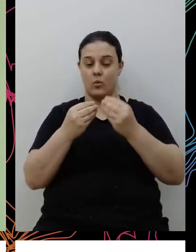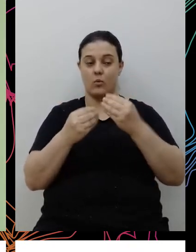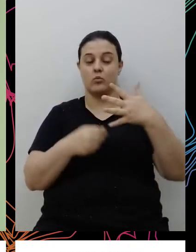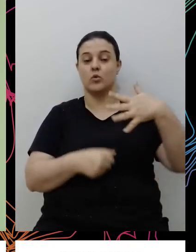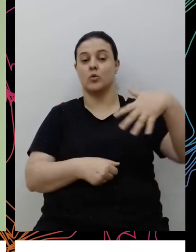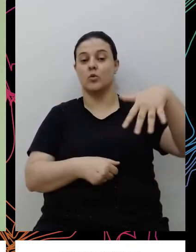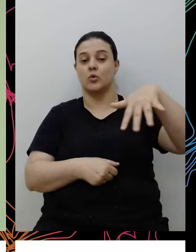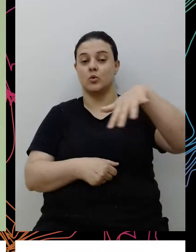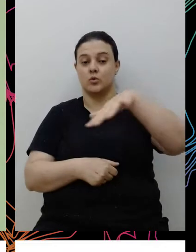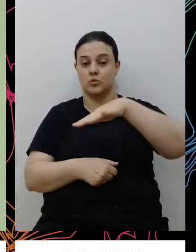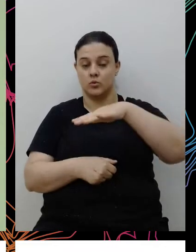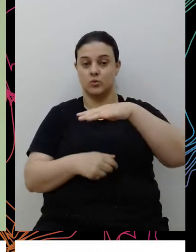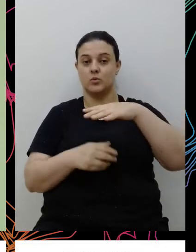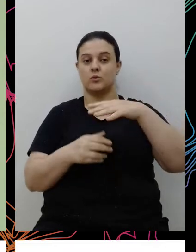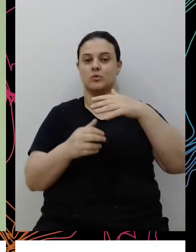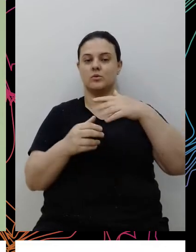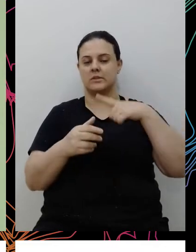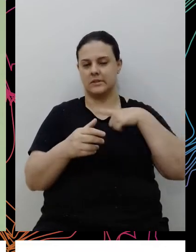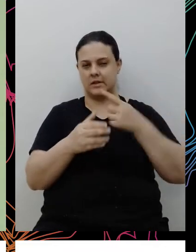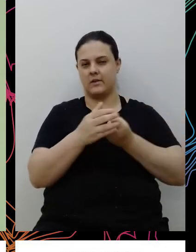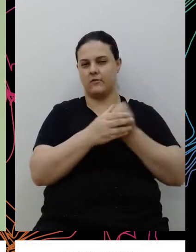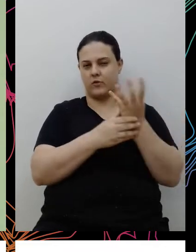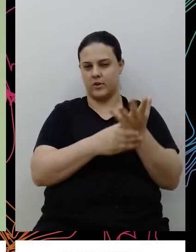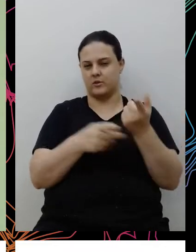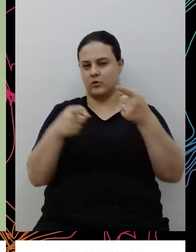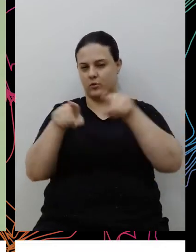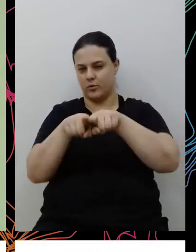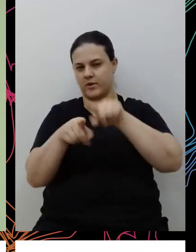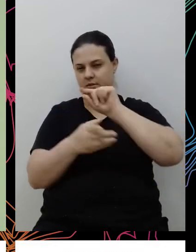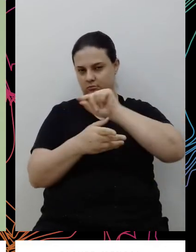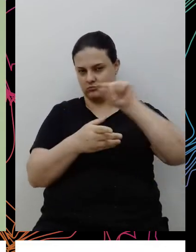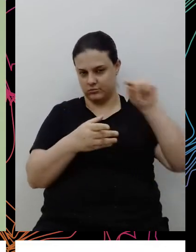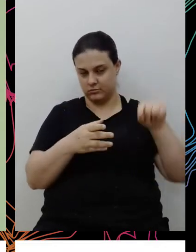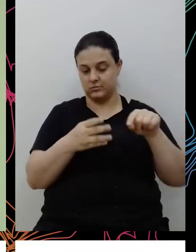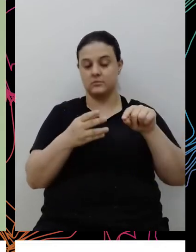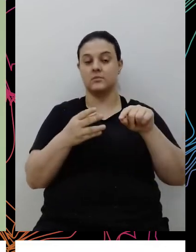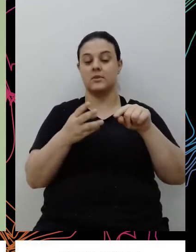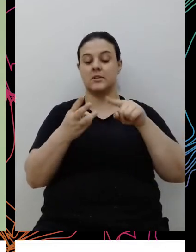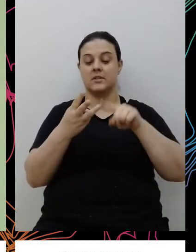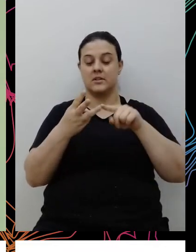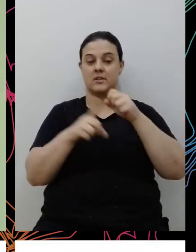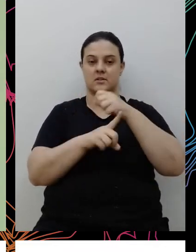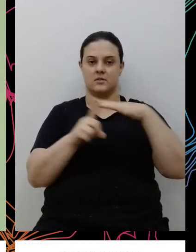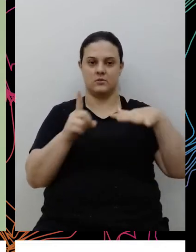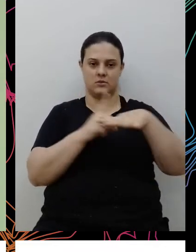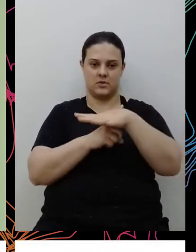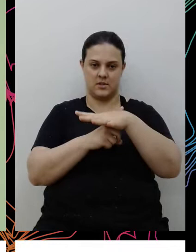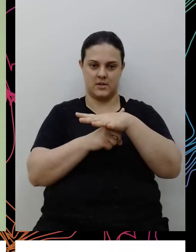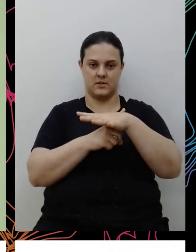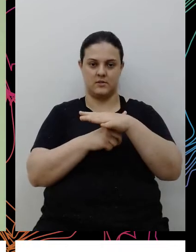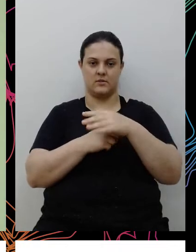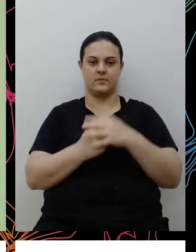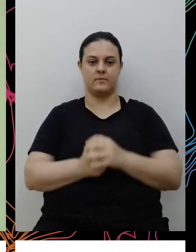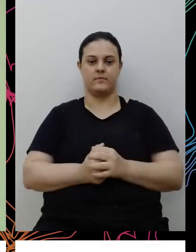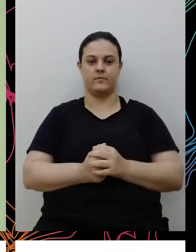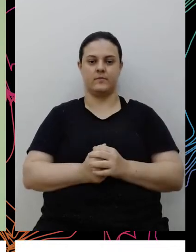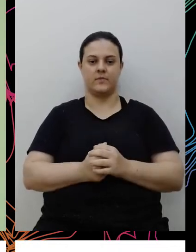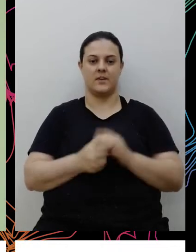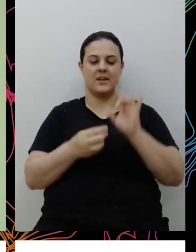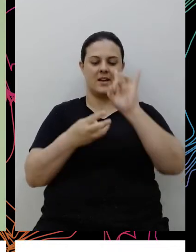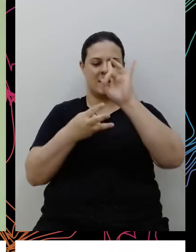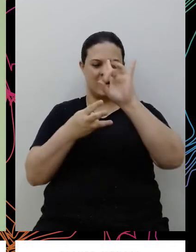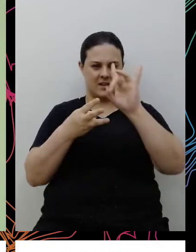o nosso ecossistema, então, os nossos parceiros e fornecedores e toda a sociedade. Eu vou entrar um pouquinho aqui no detalhe de cada uma dessas